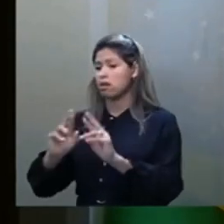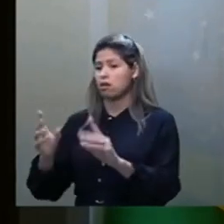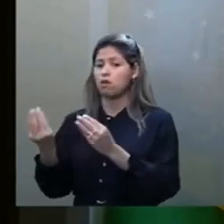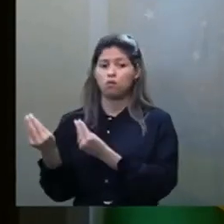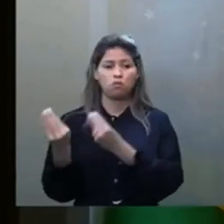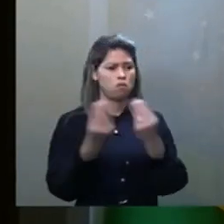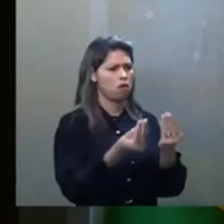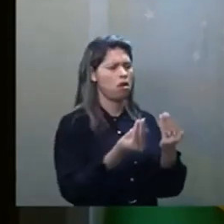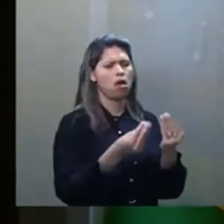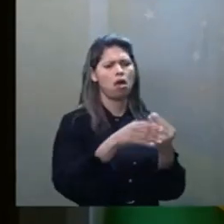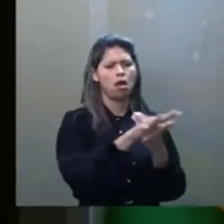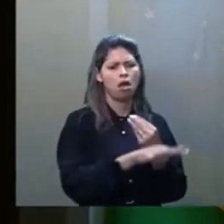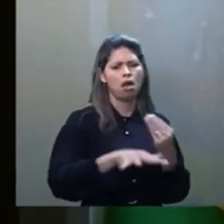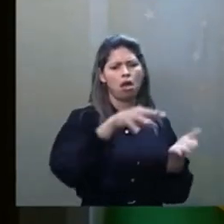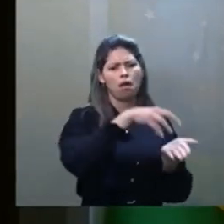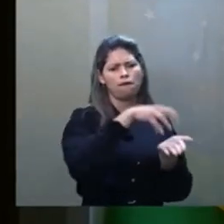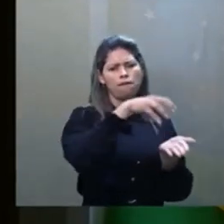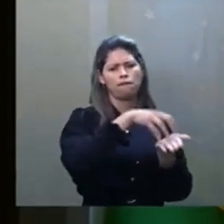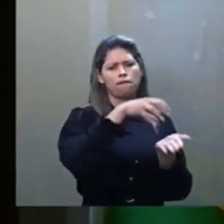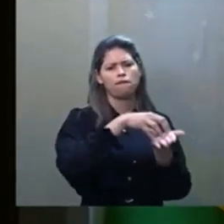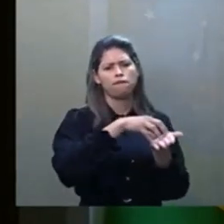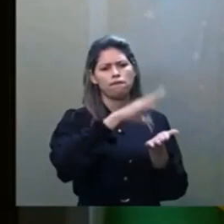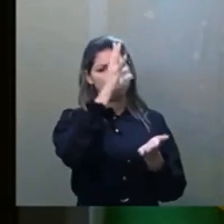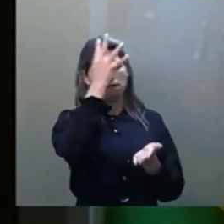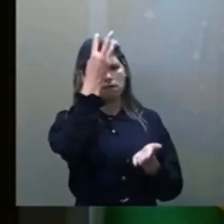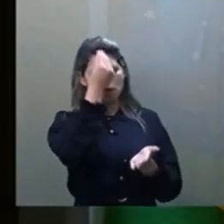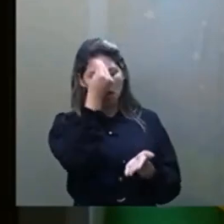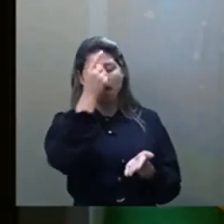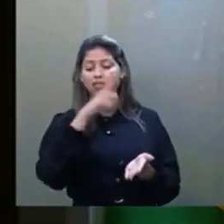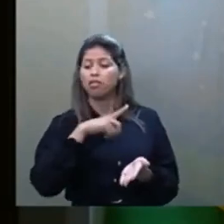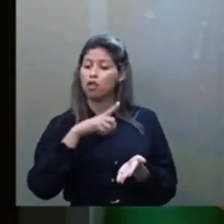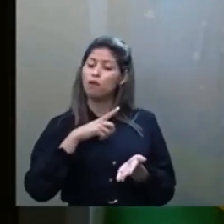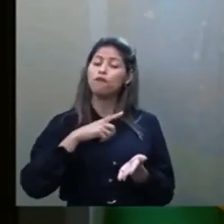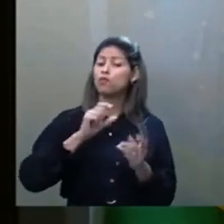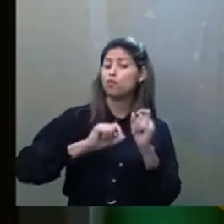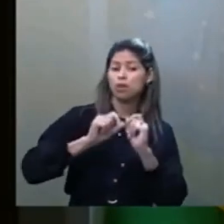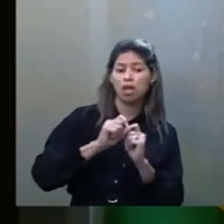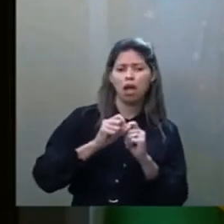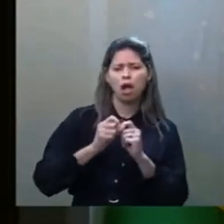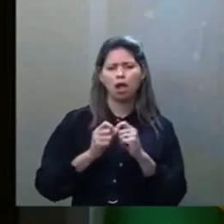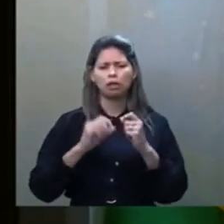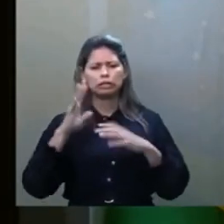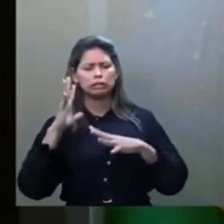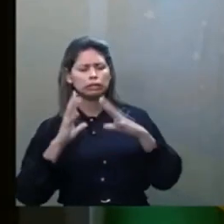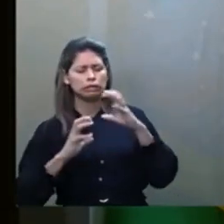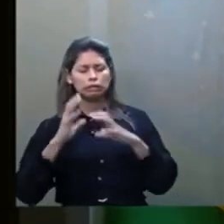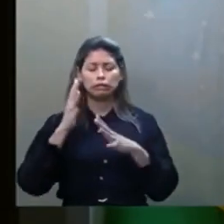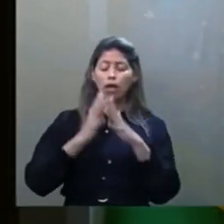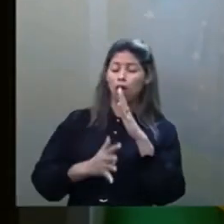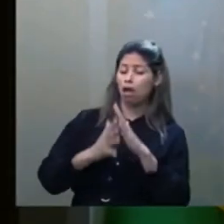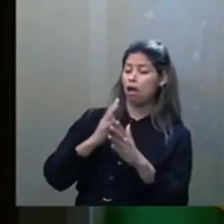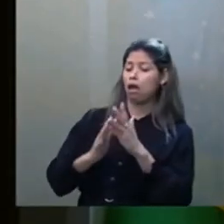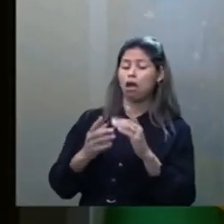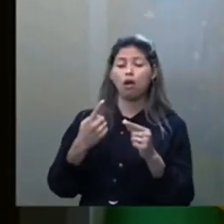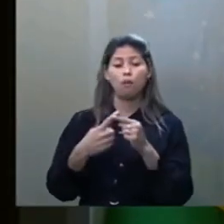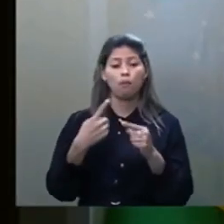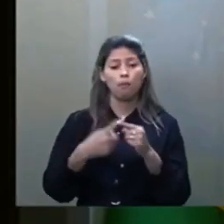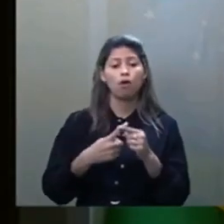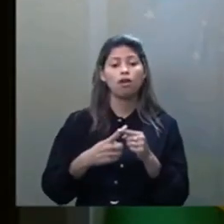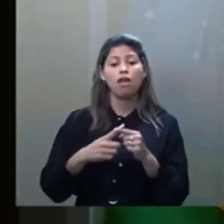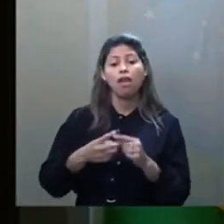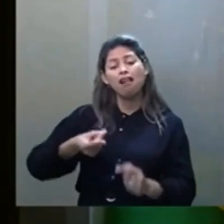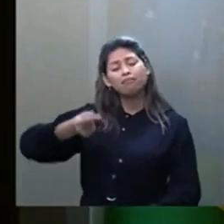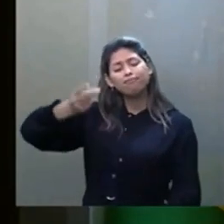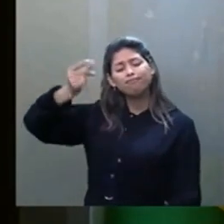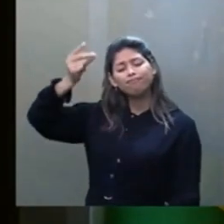Brasileira, como tinha sido feito. E aí foi aquela confusão, ficou mais célebre ainda, e mais tarde a família,